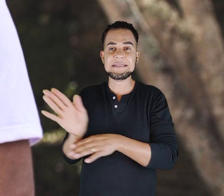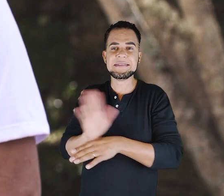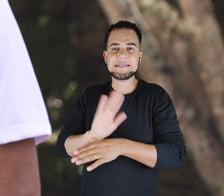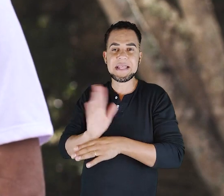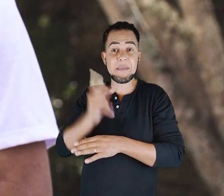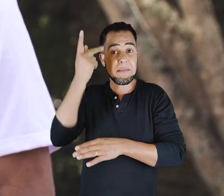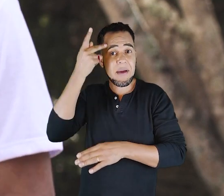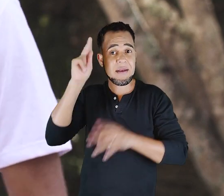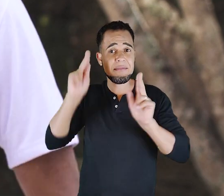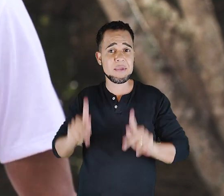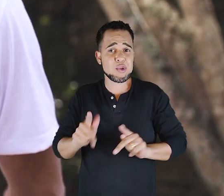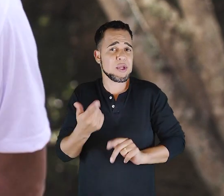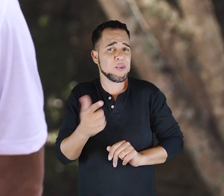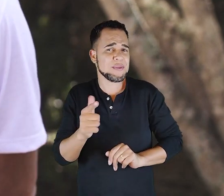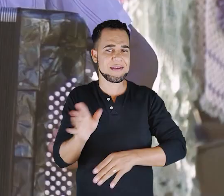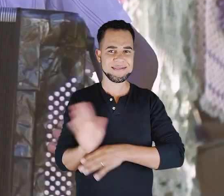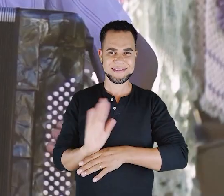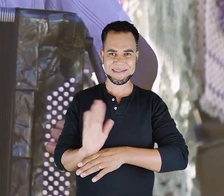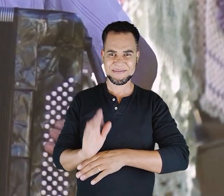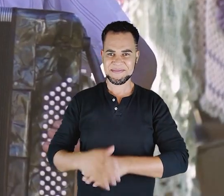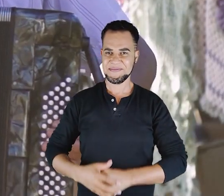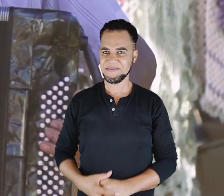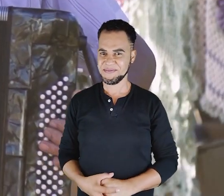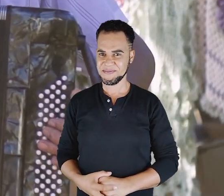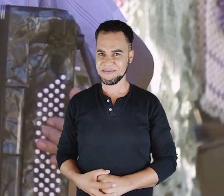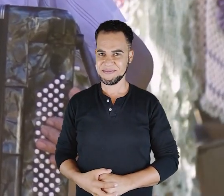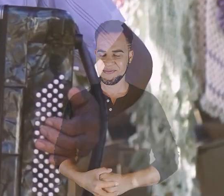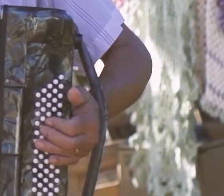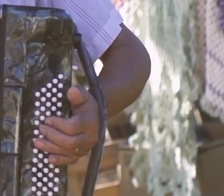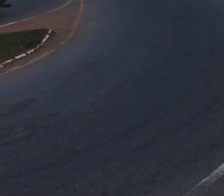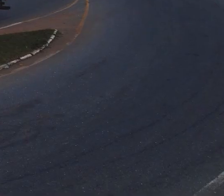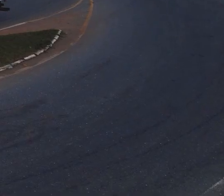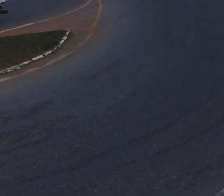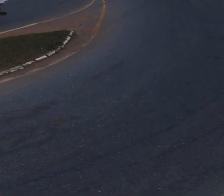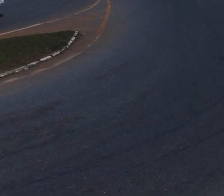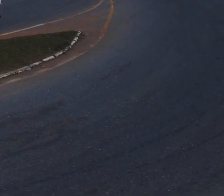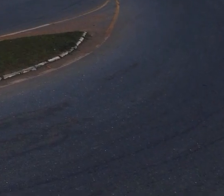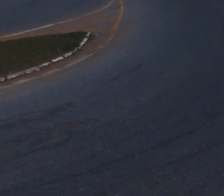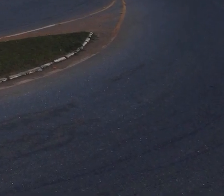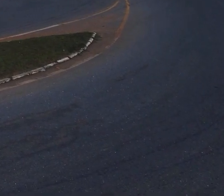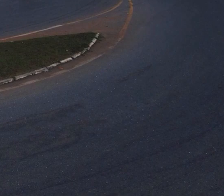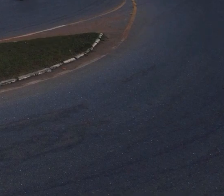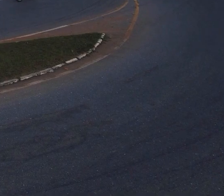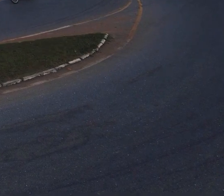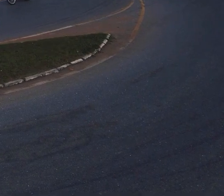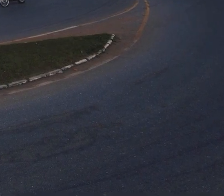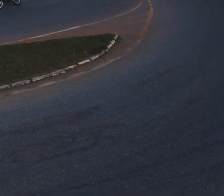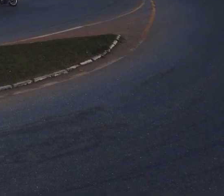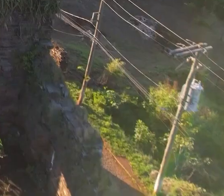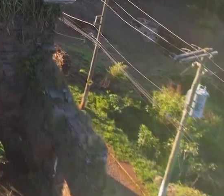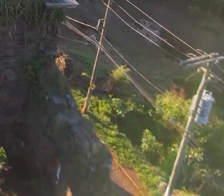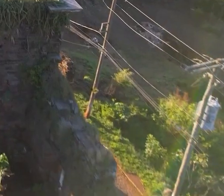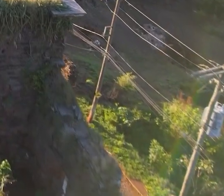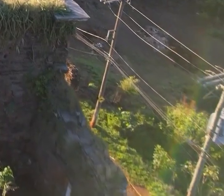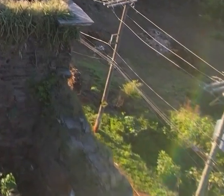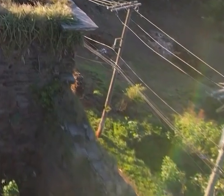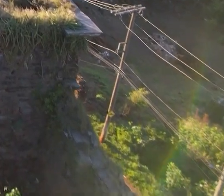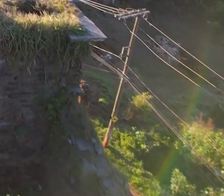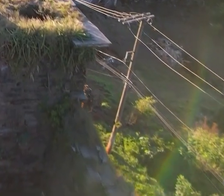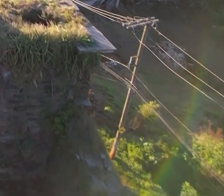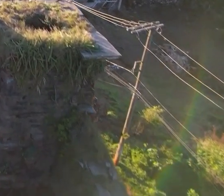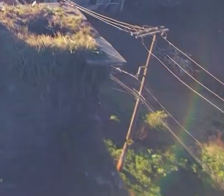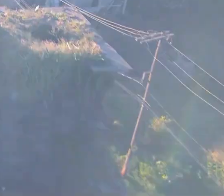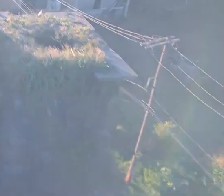cinema para quem não tem o cinema. As cenas na tela nos mostram paisagens das cidades visitadas pelo projeto.